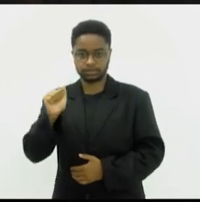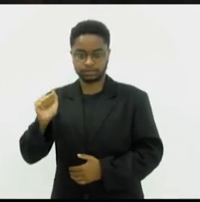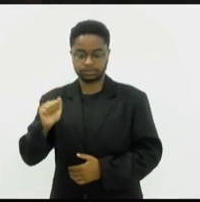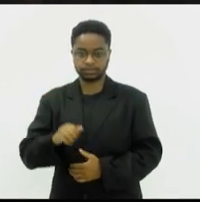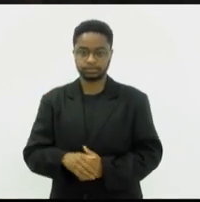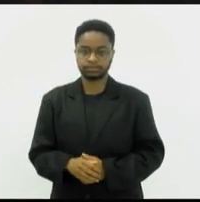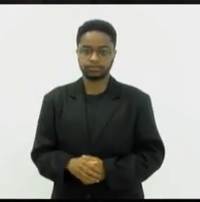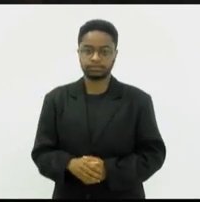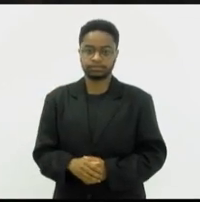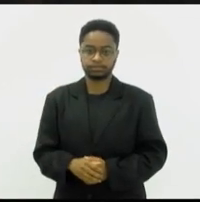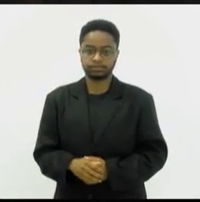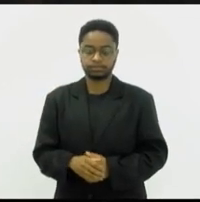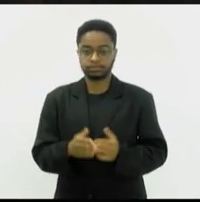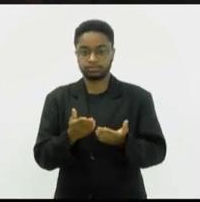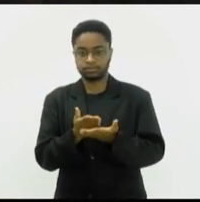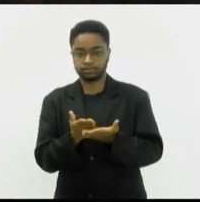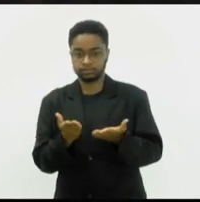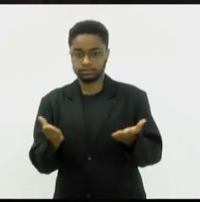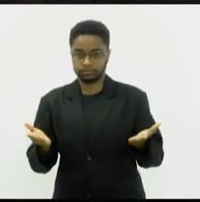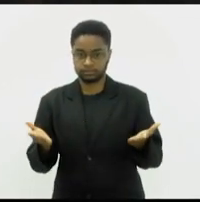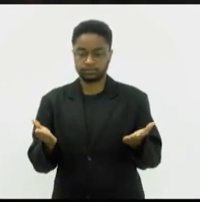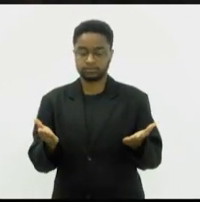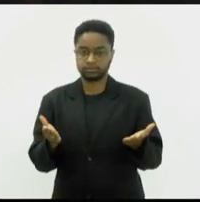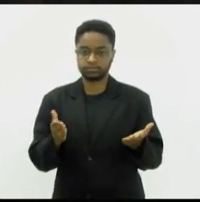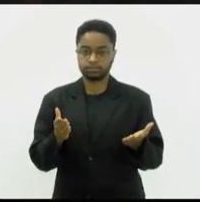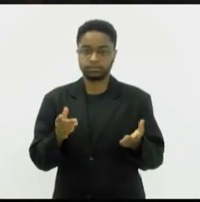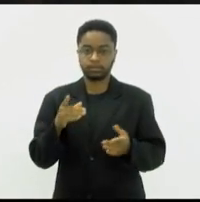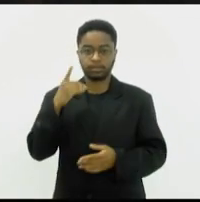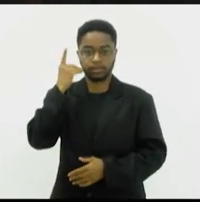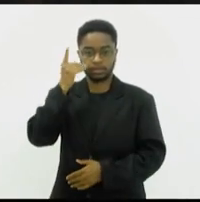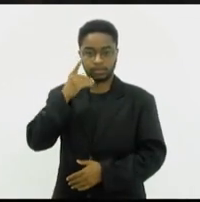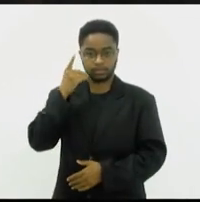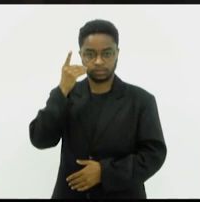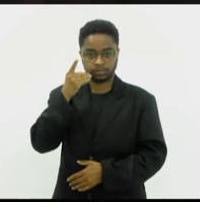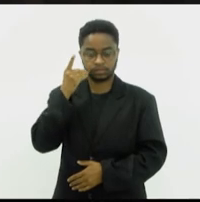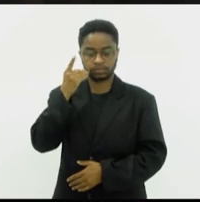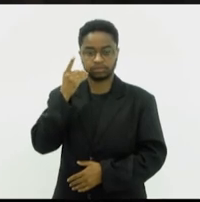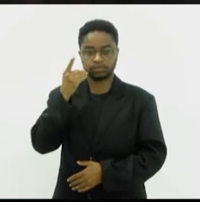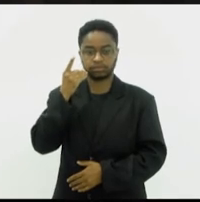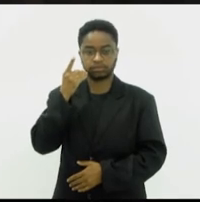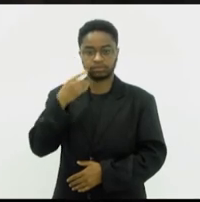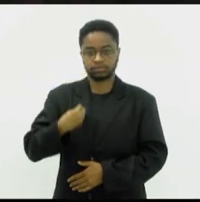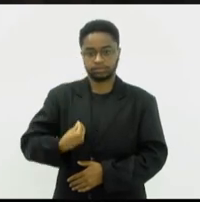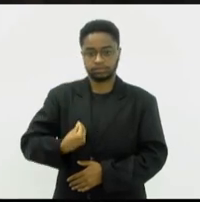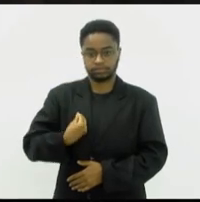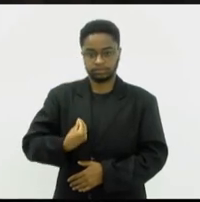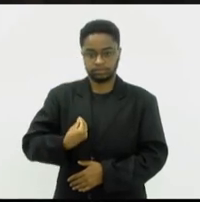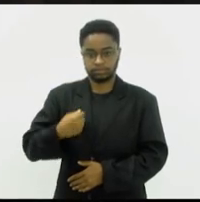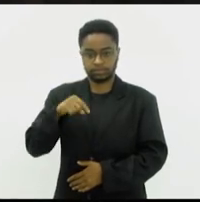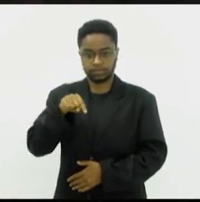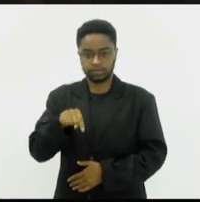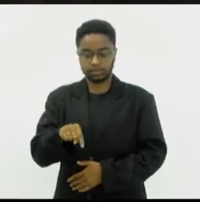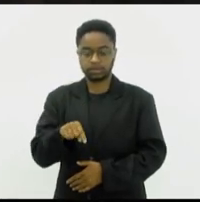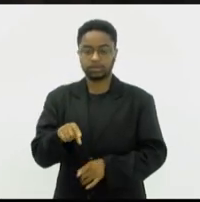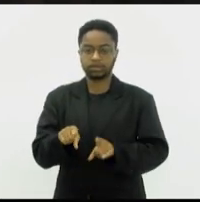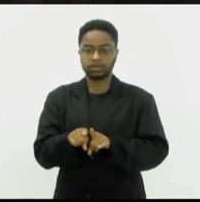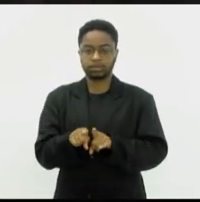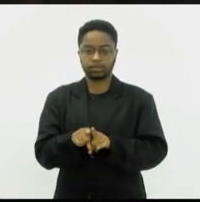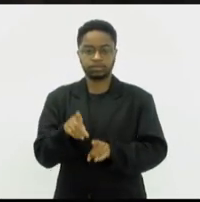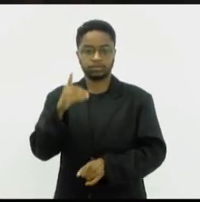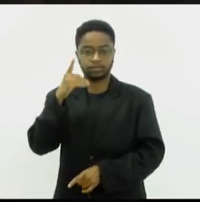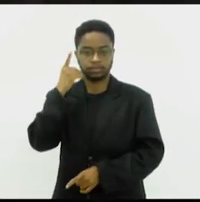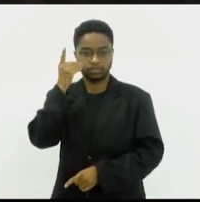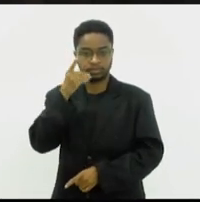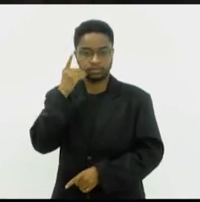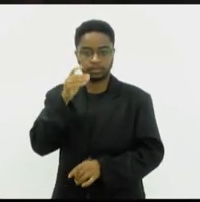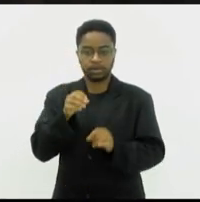senhoras e senhores deputados presentes, senhoras e senhores deputados que